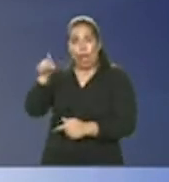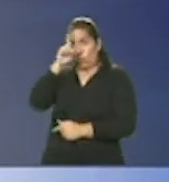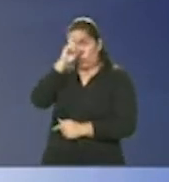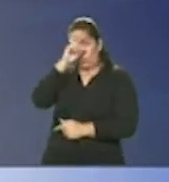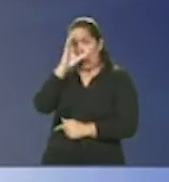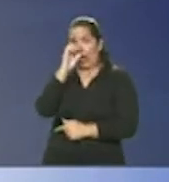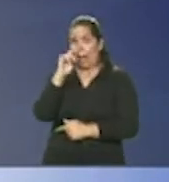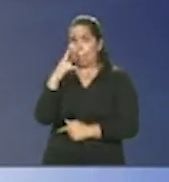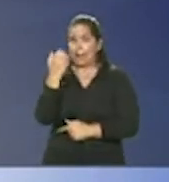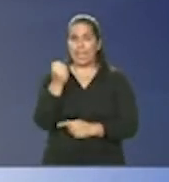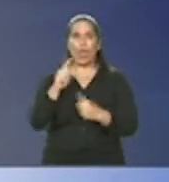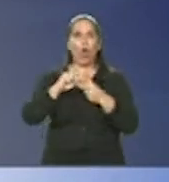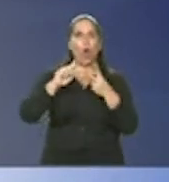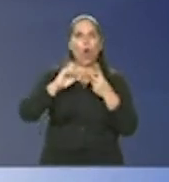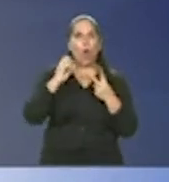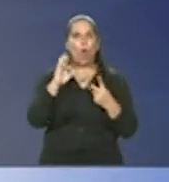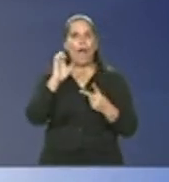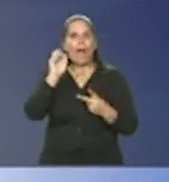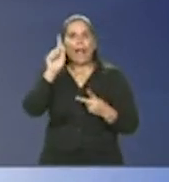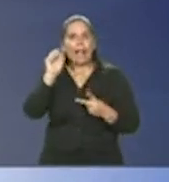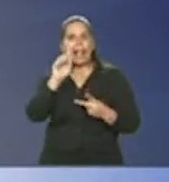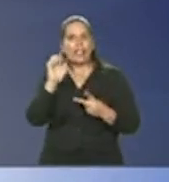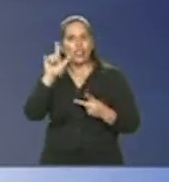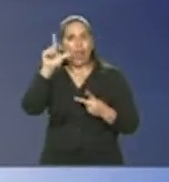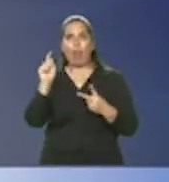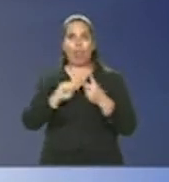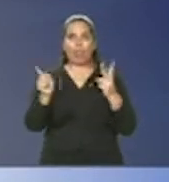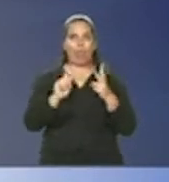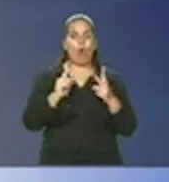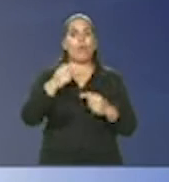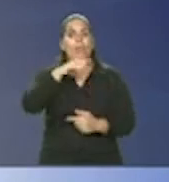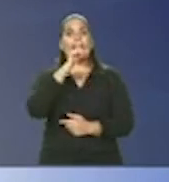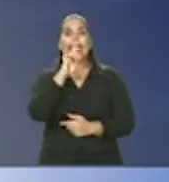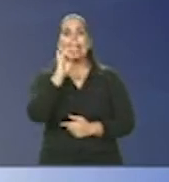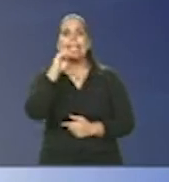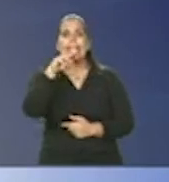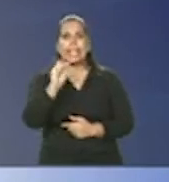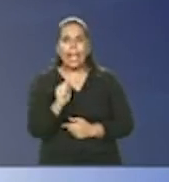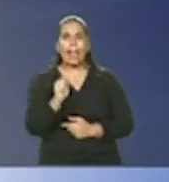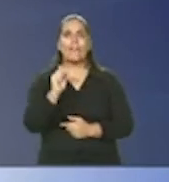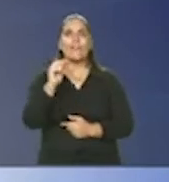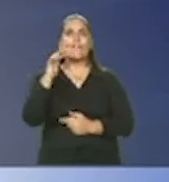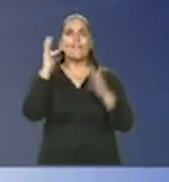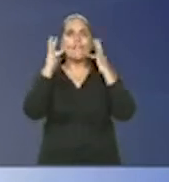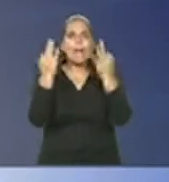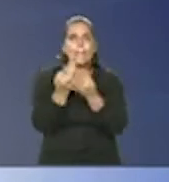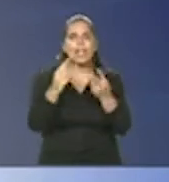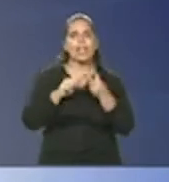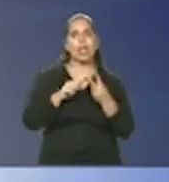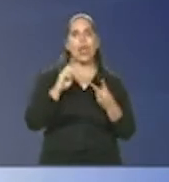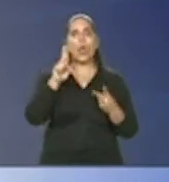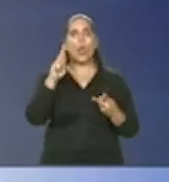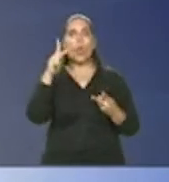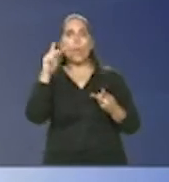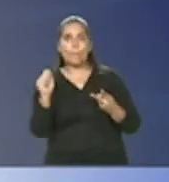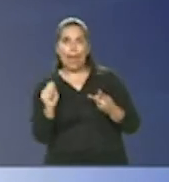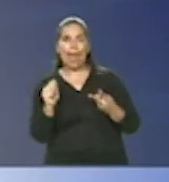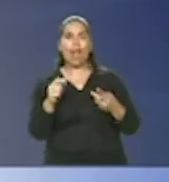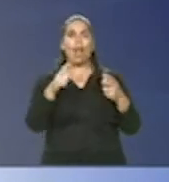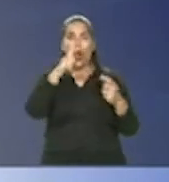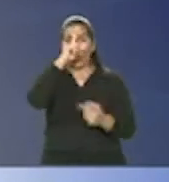Centro nem o Gazola procure uma clínica da família procure um CER procure uma UPA procure um hospital de emergência porque